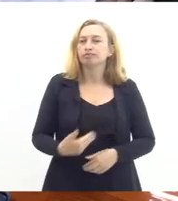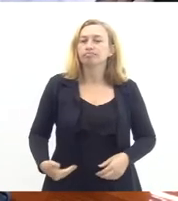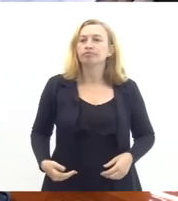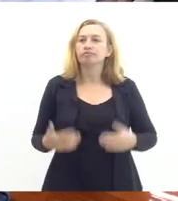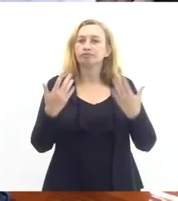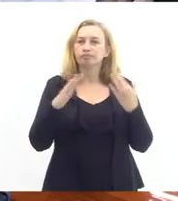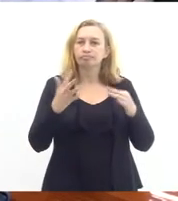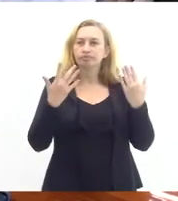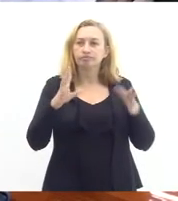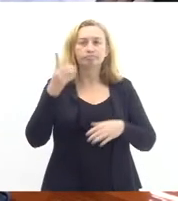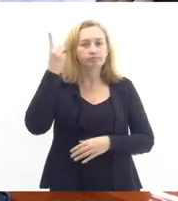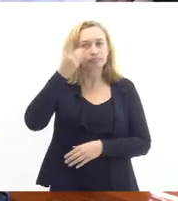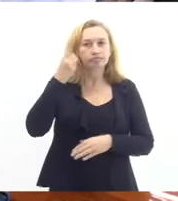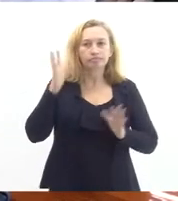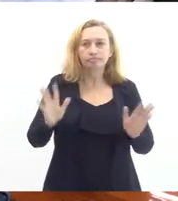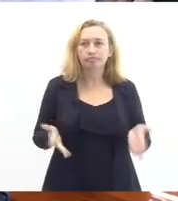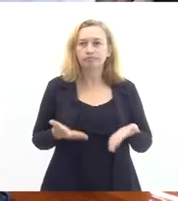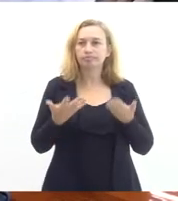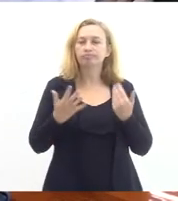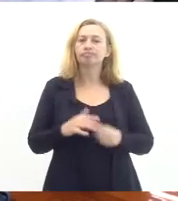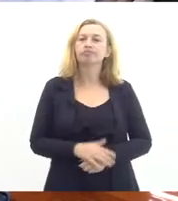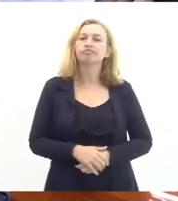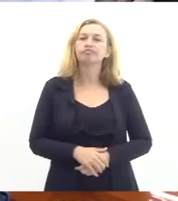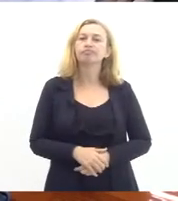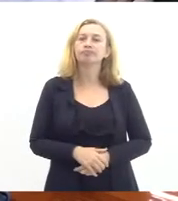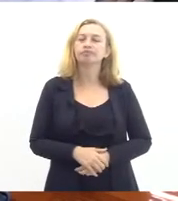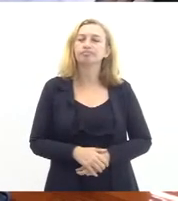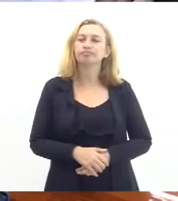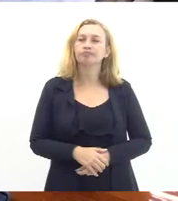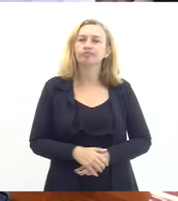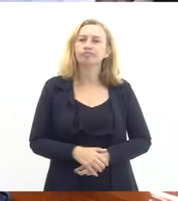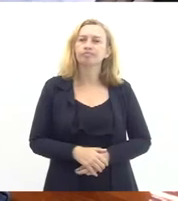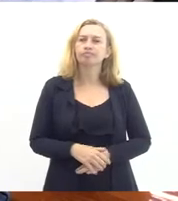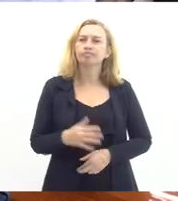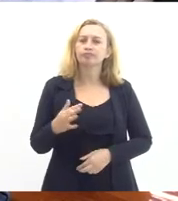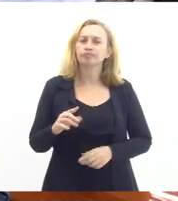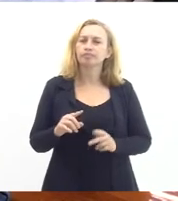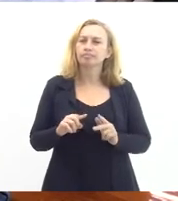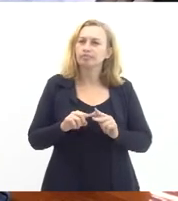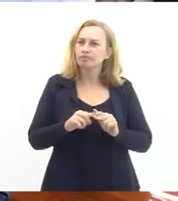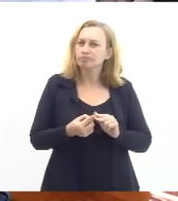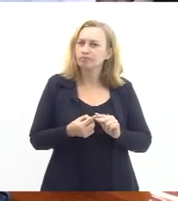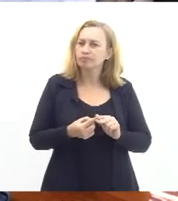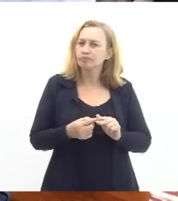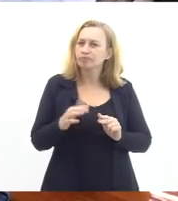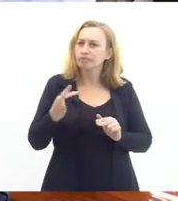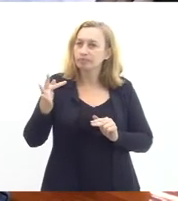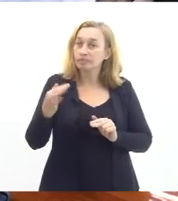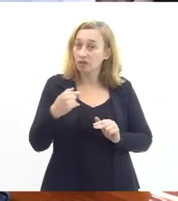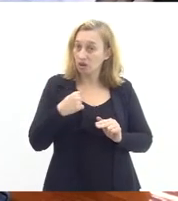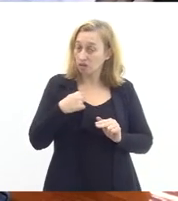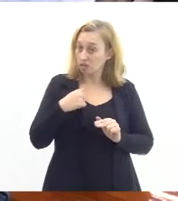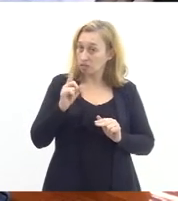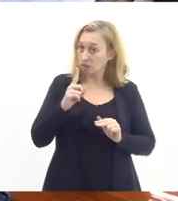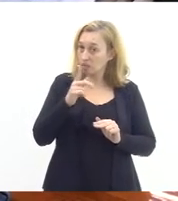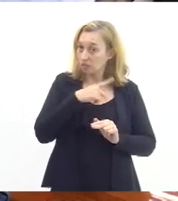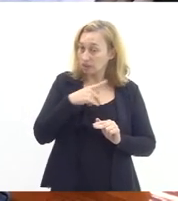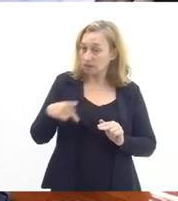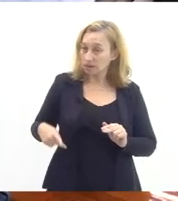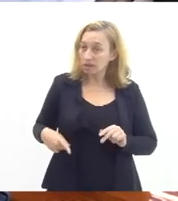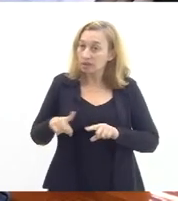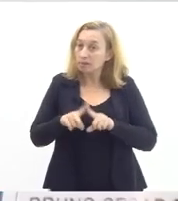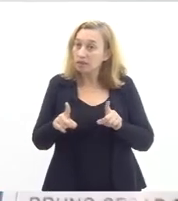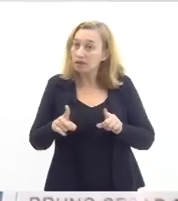pela iniciativa e fazer uma breve correção eu não sou presidente da associação mas sou aqui um